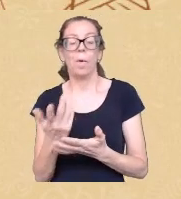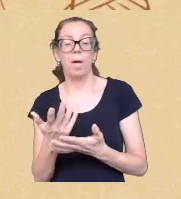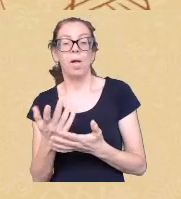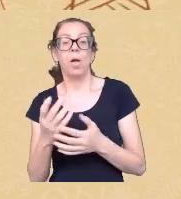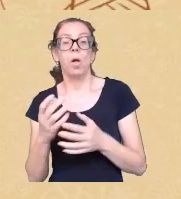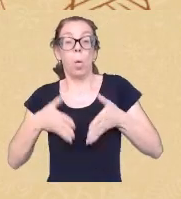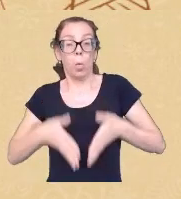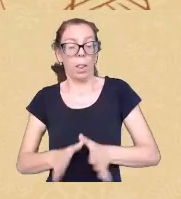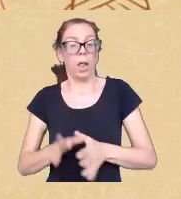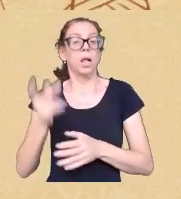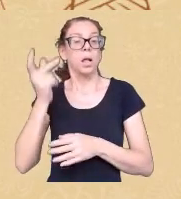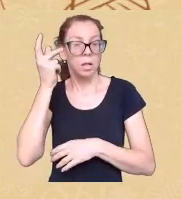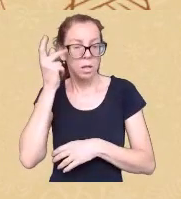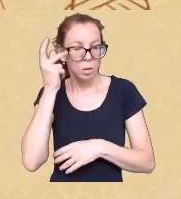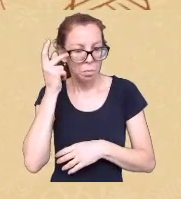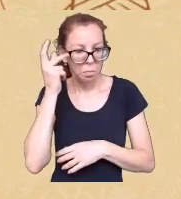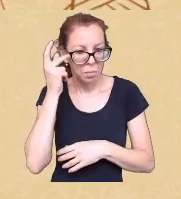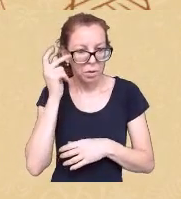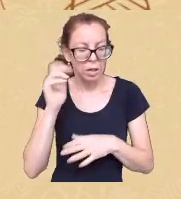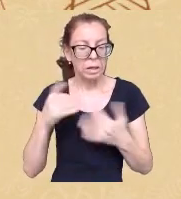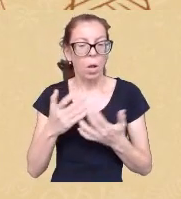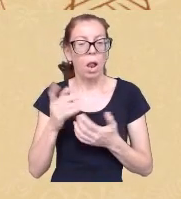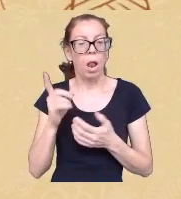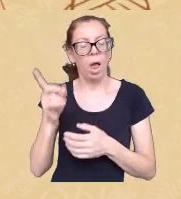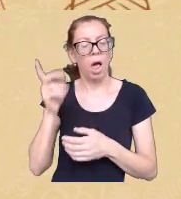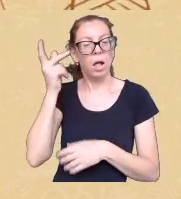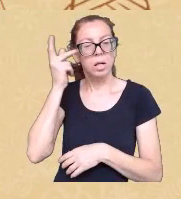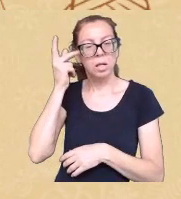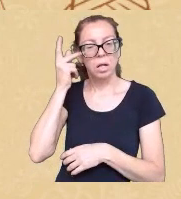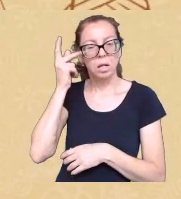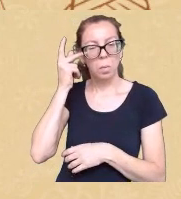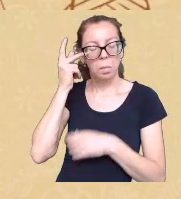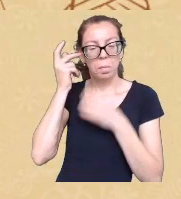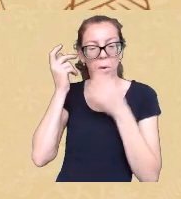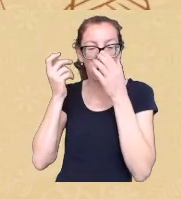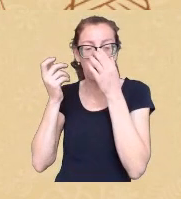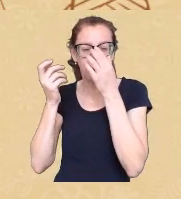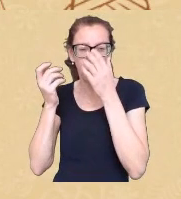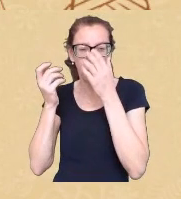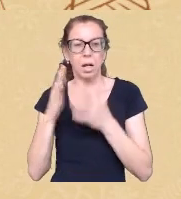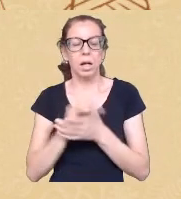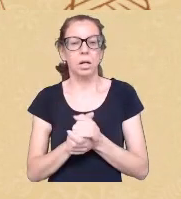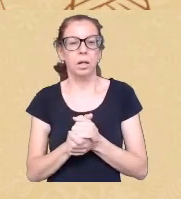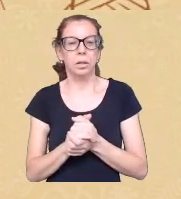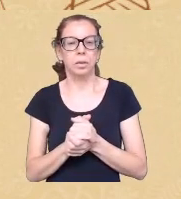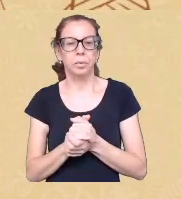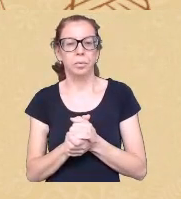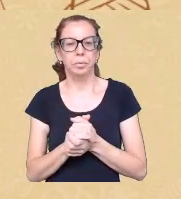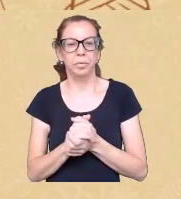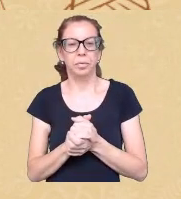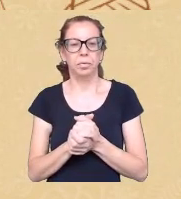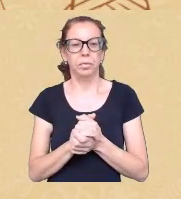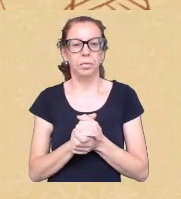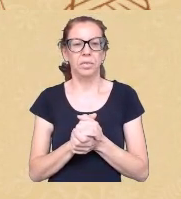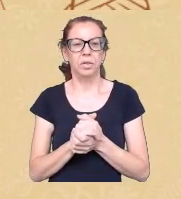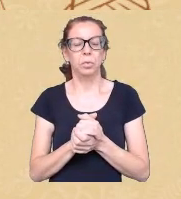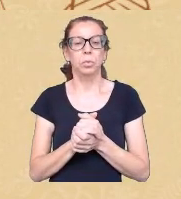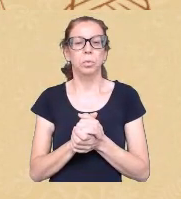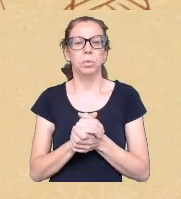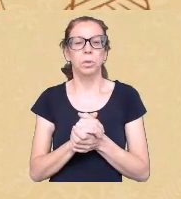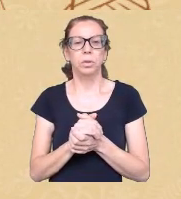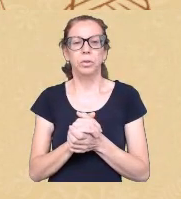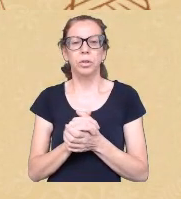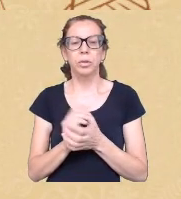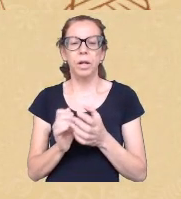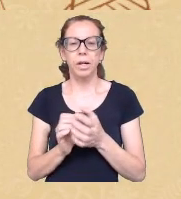Paulo eu entrei em contato há muito tempo com a Amapsique que é uma instituição de mulheres negras que